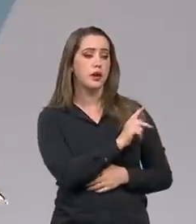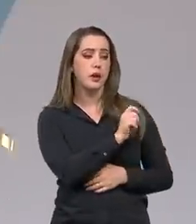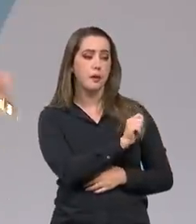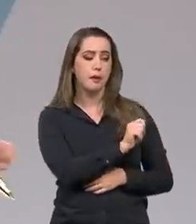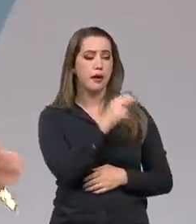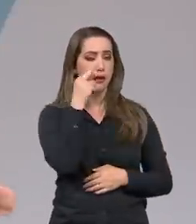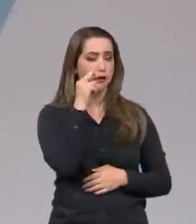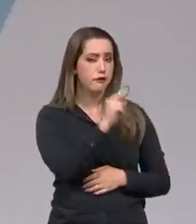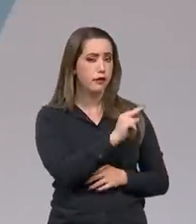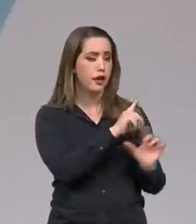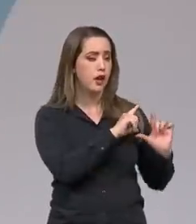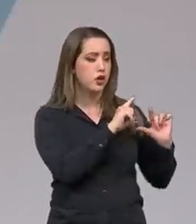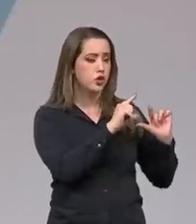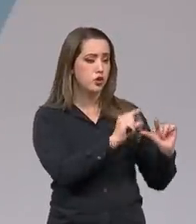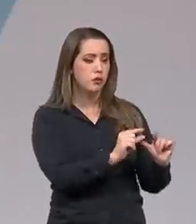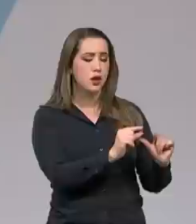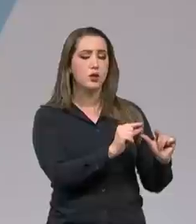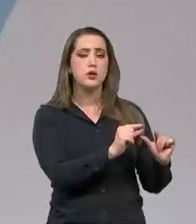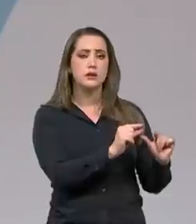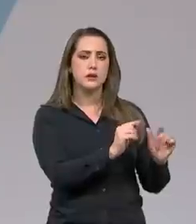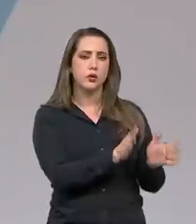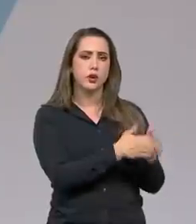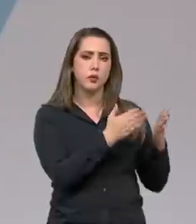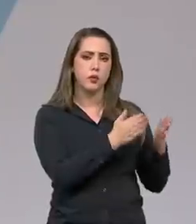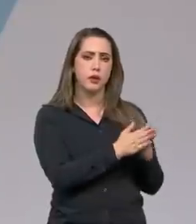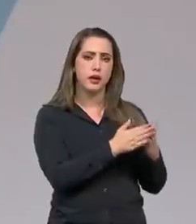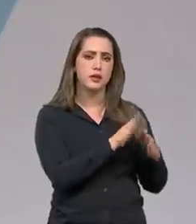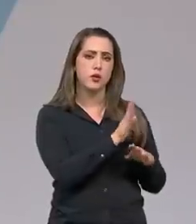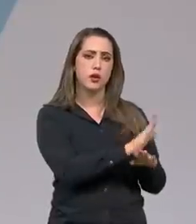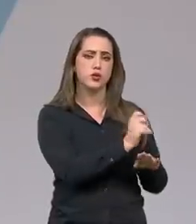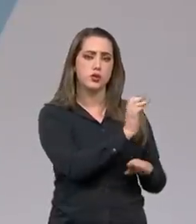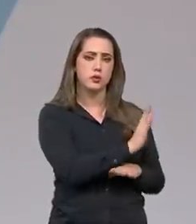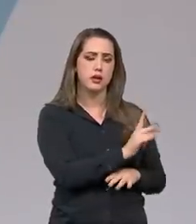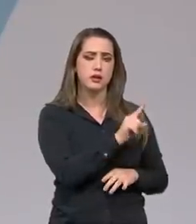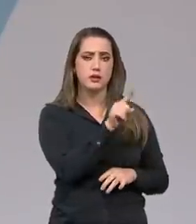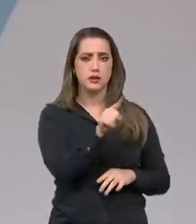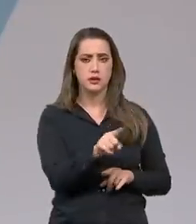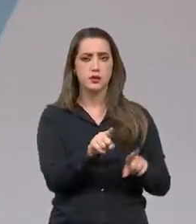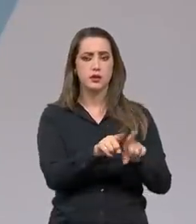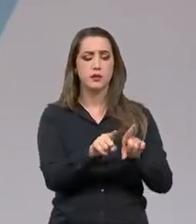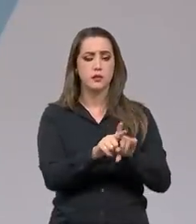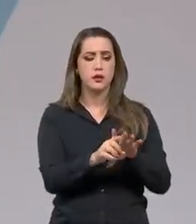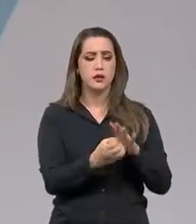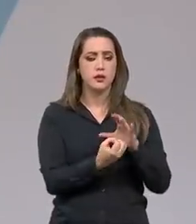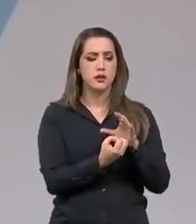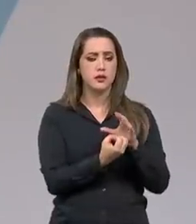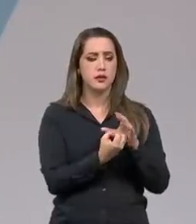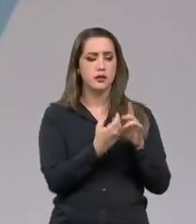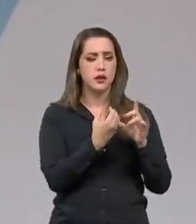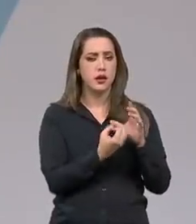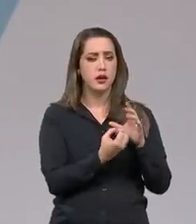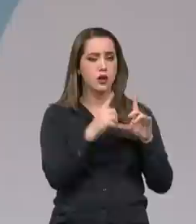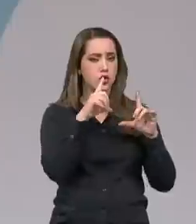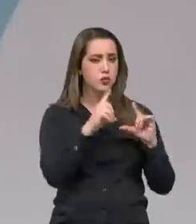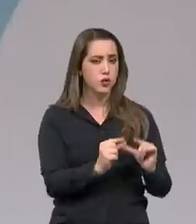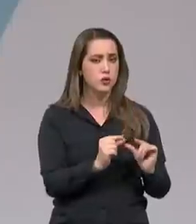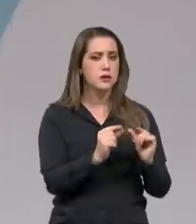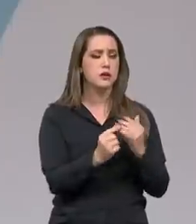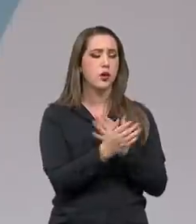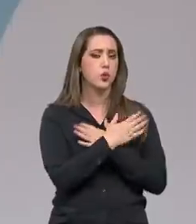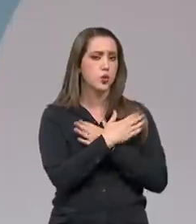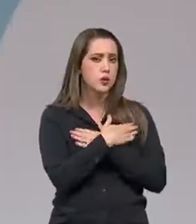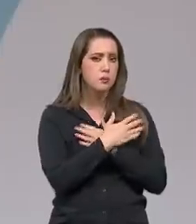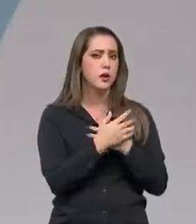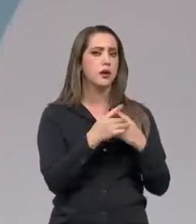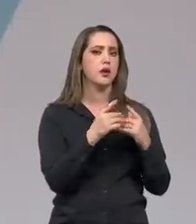diminuição da pobreza via Auxílio Brasil, e, por outro lado, a queda do desemprego, o aumento